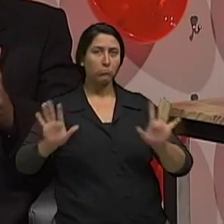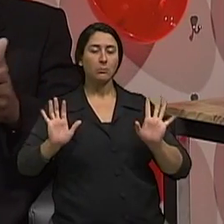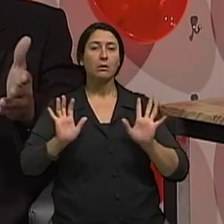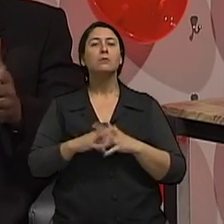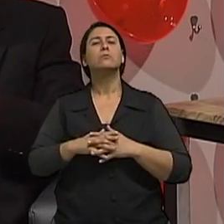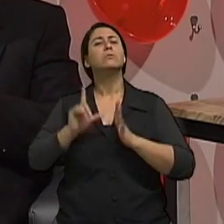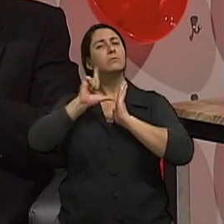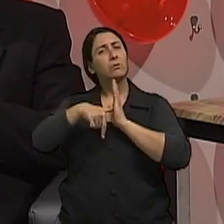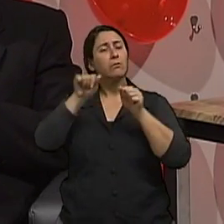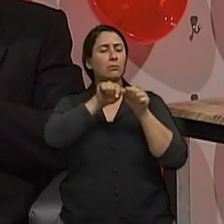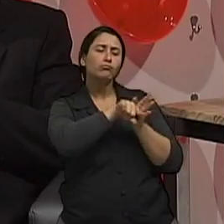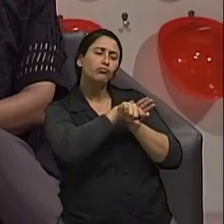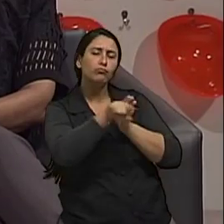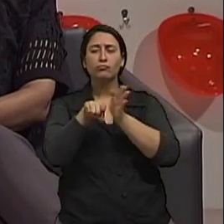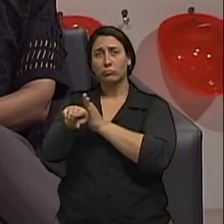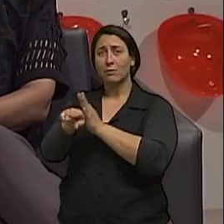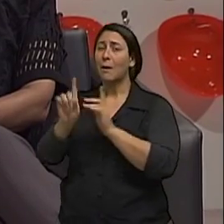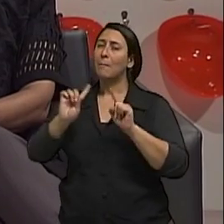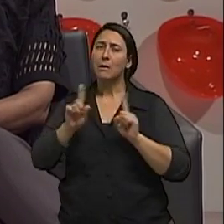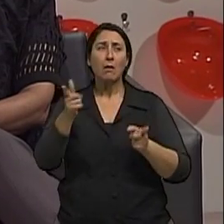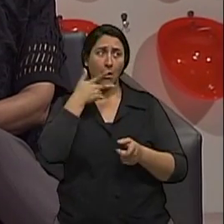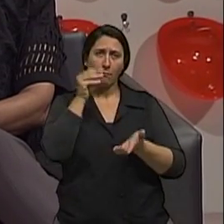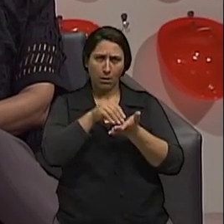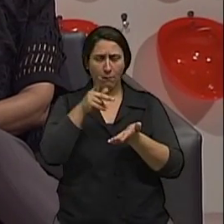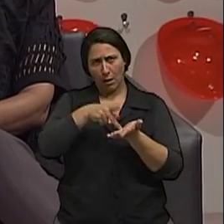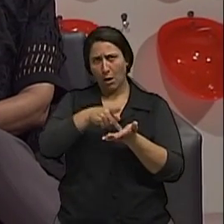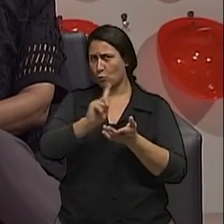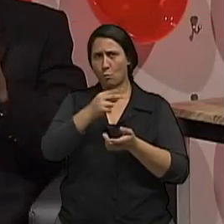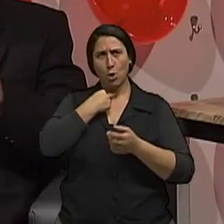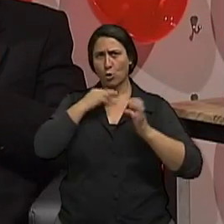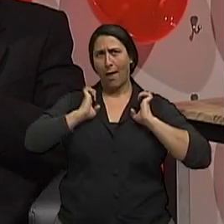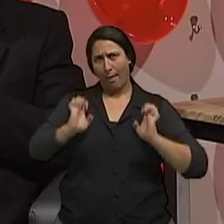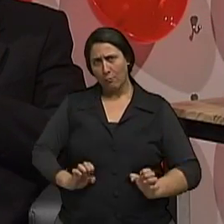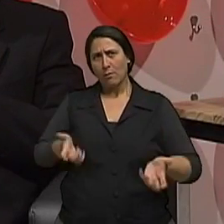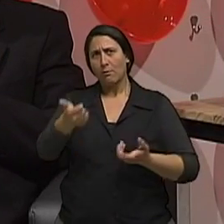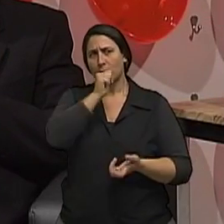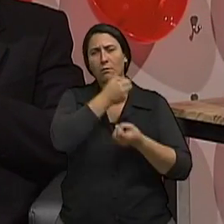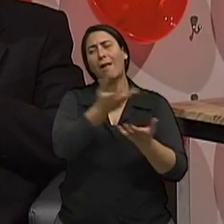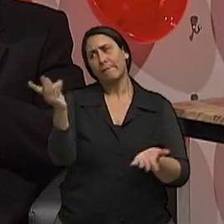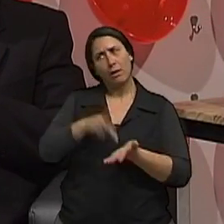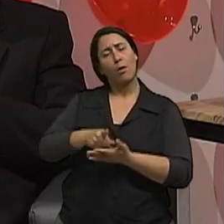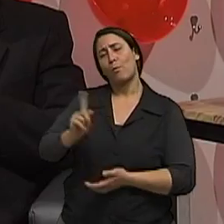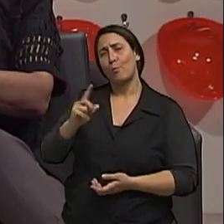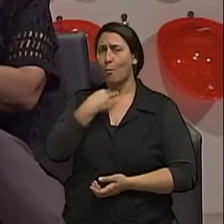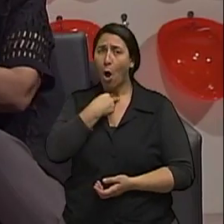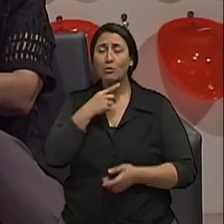que nos valer de estudos epidemiológicos. Ainda não é ético fazer isso com a população humana. É, e provavelmente nunca vai ser. Nunca vai ser.